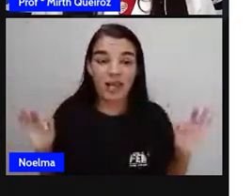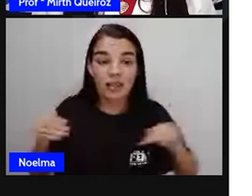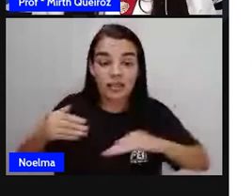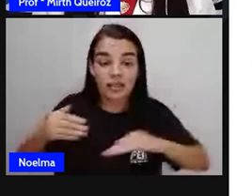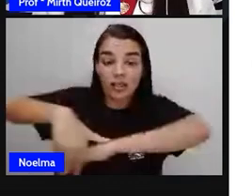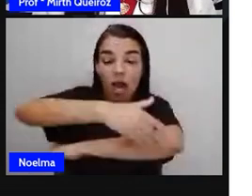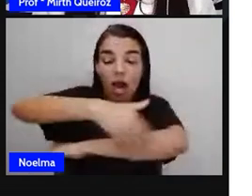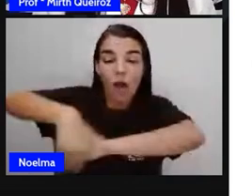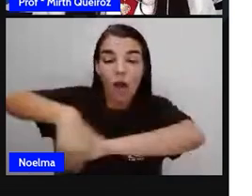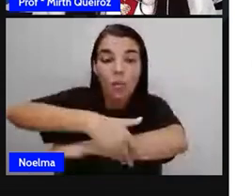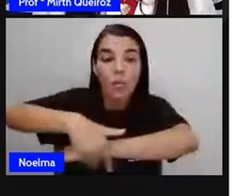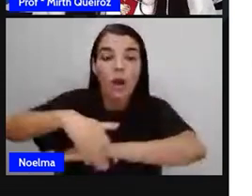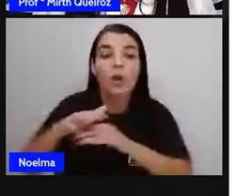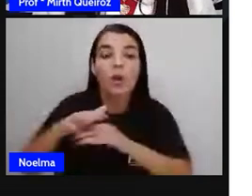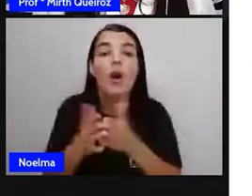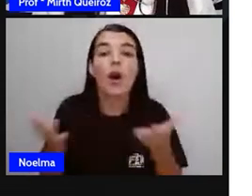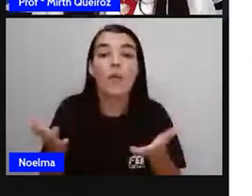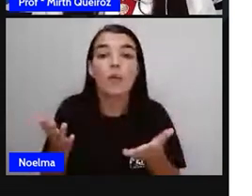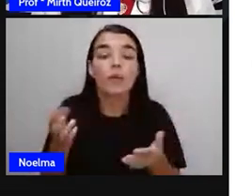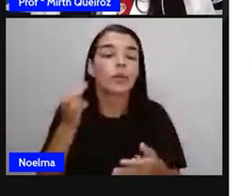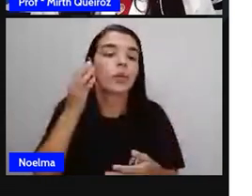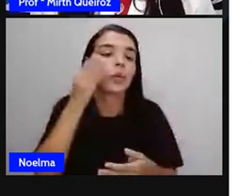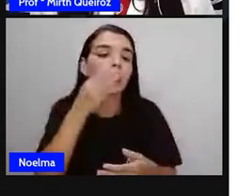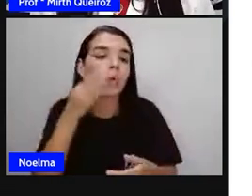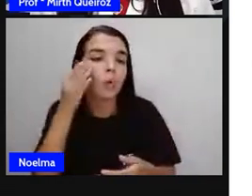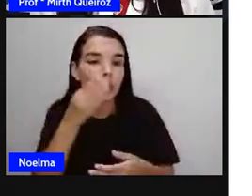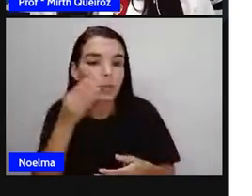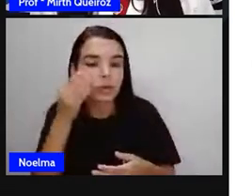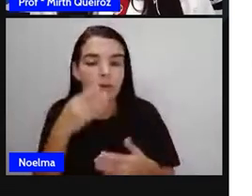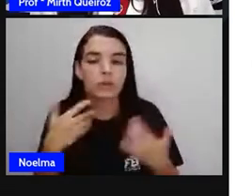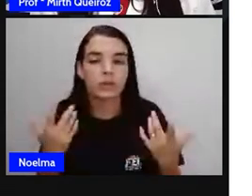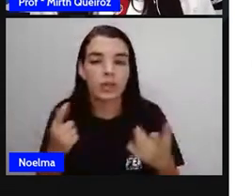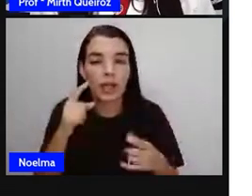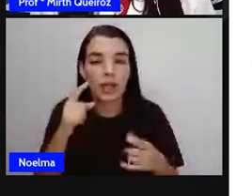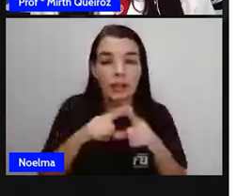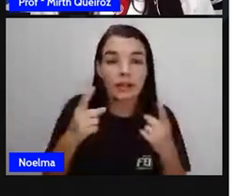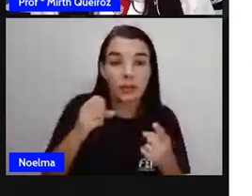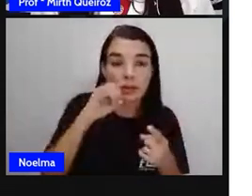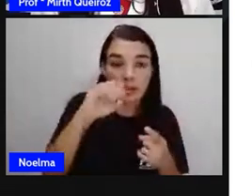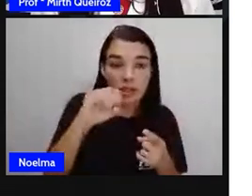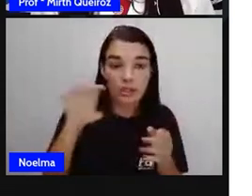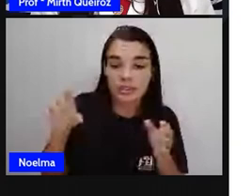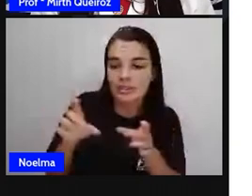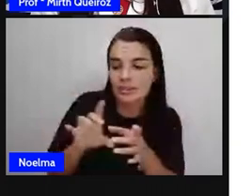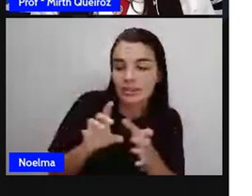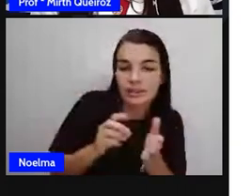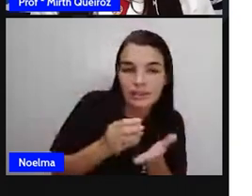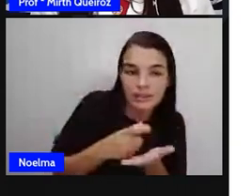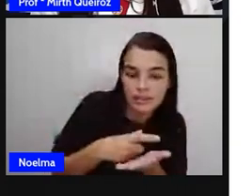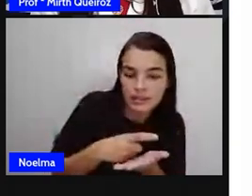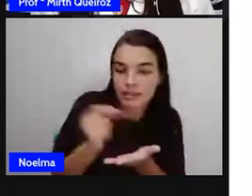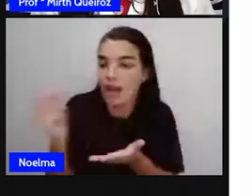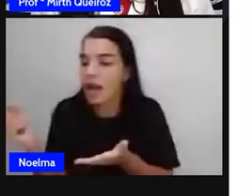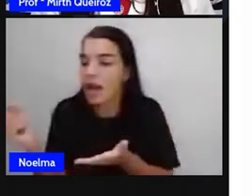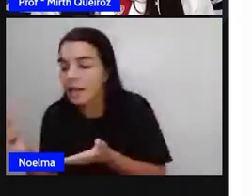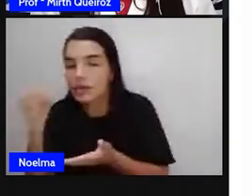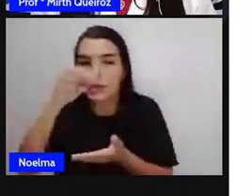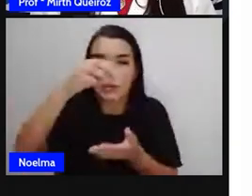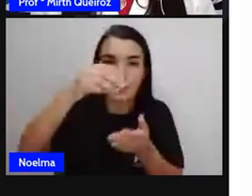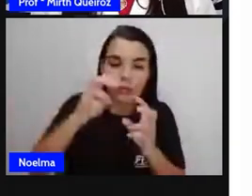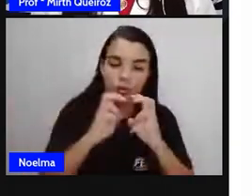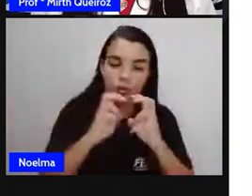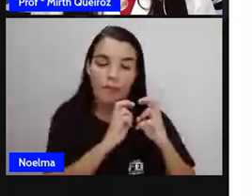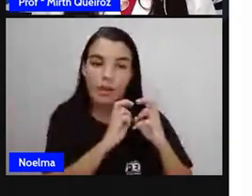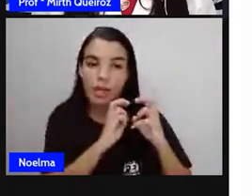Então, se a gente partir do metrô, que rua que a gente iria atravessar para ir até a Escola Felicidade?